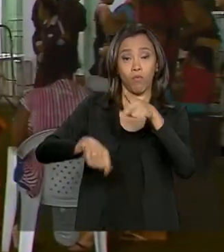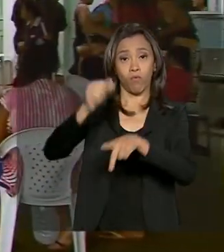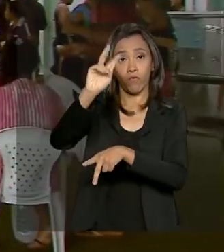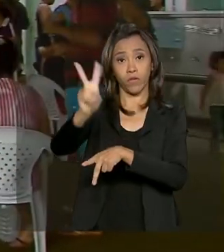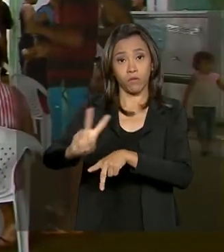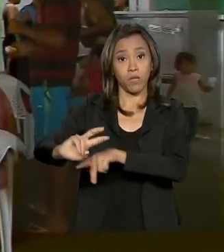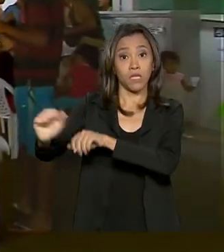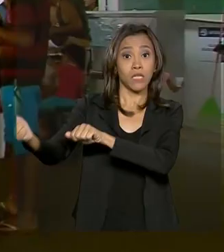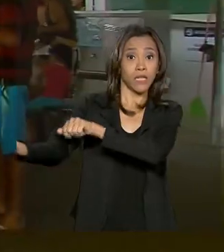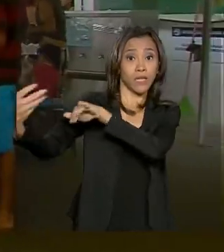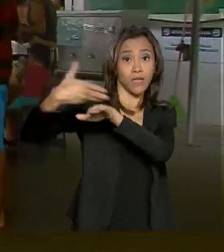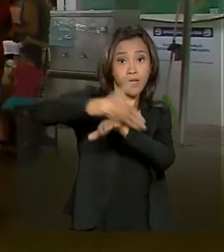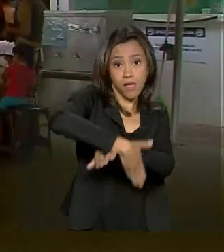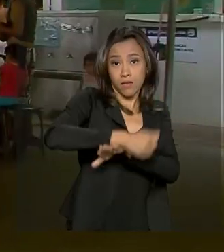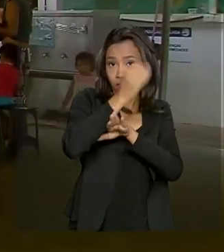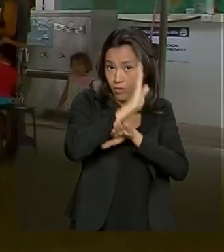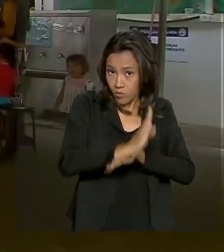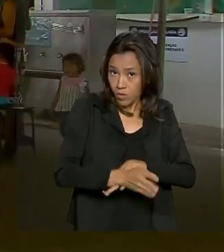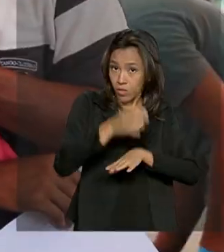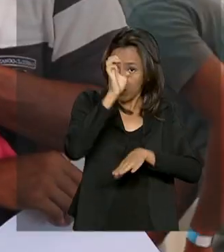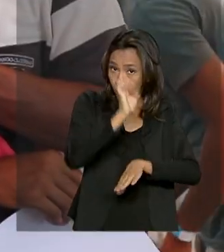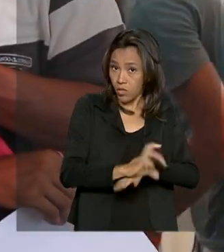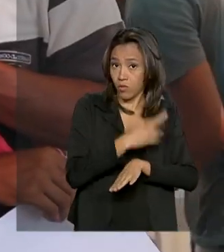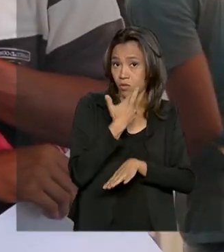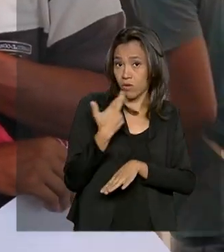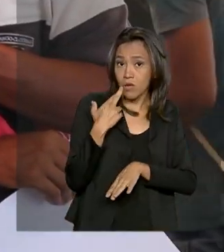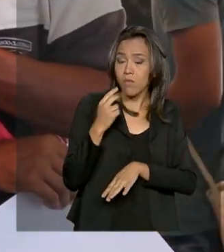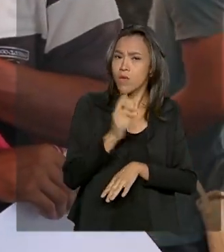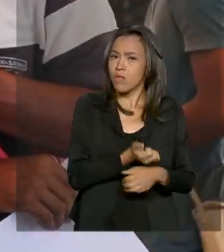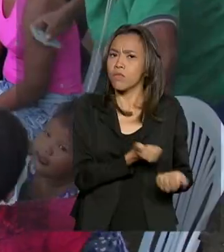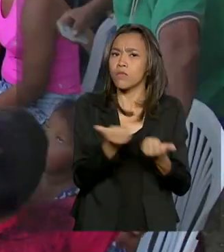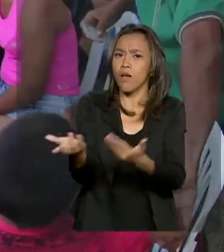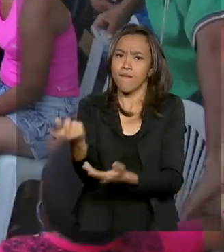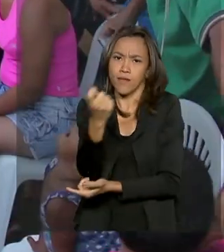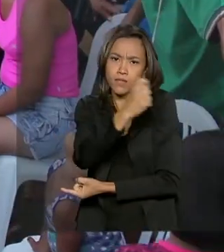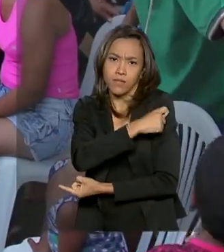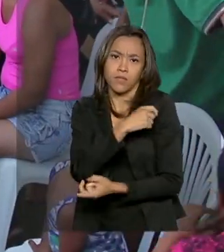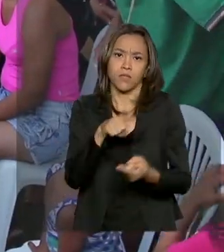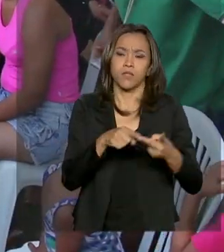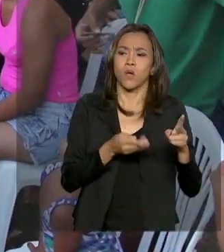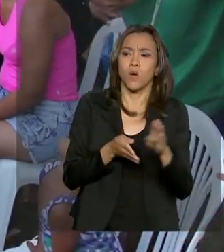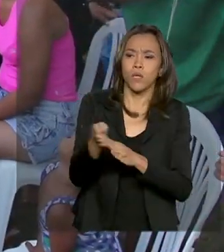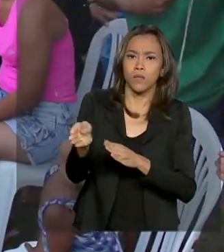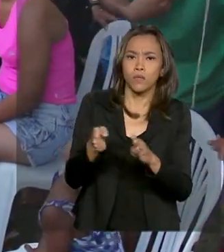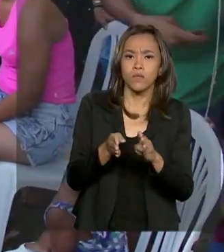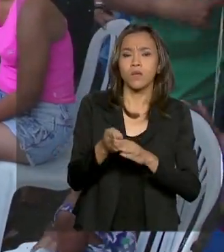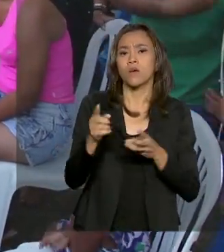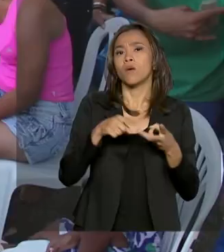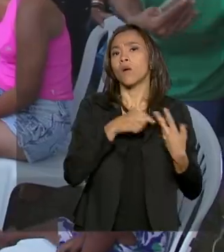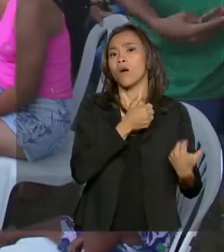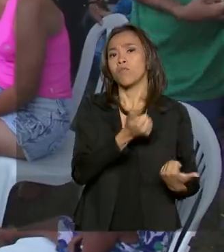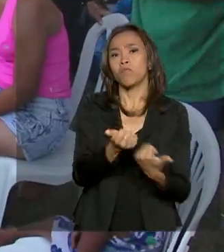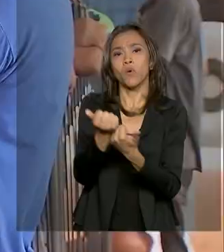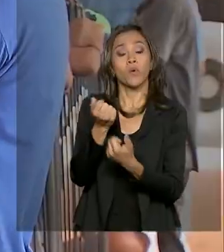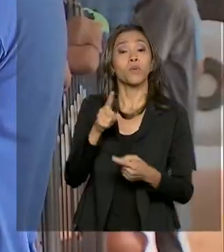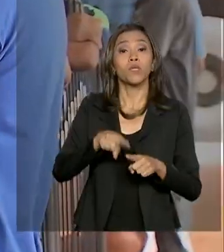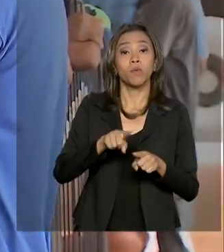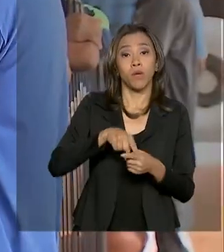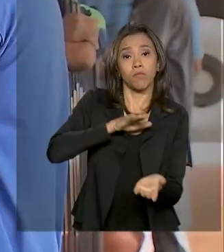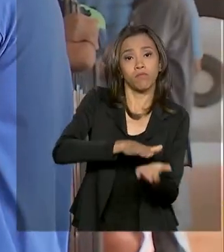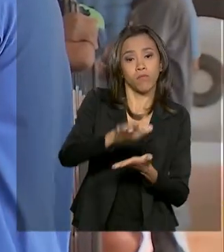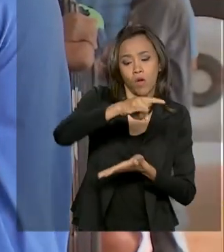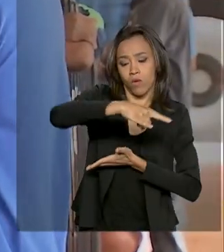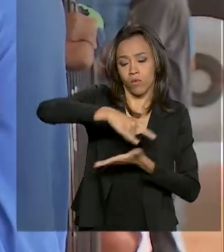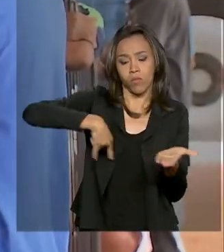país pela fronteira com o estado de Roraima. Fornece vacinas, orientação, proteção e emissão de documentos